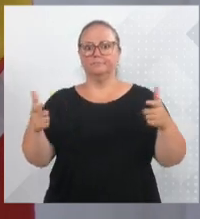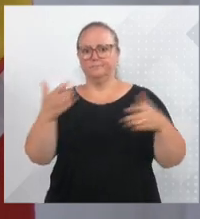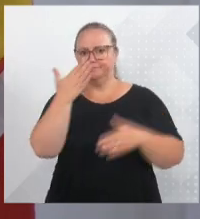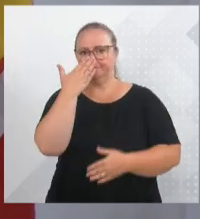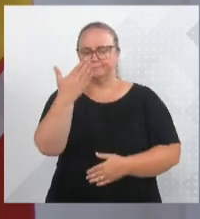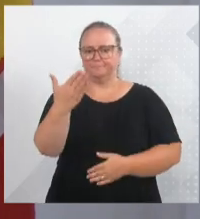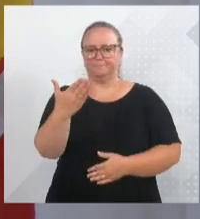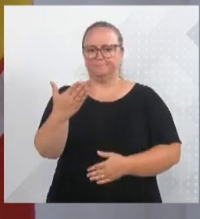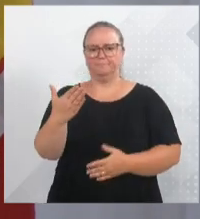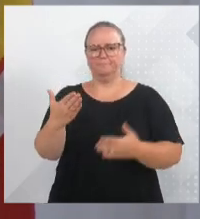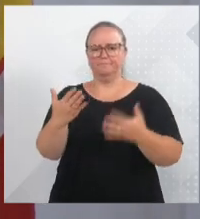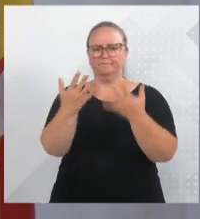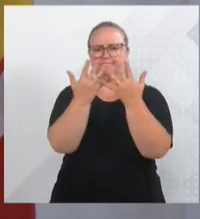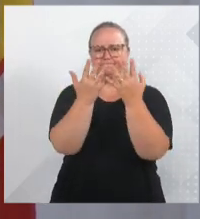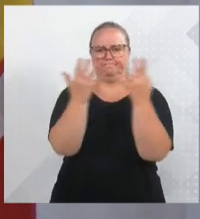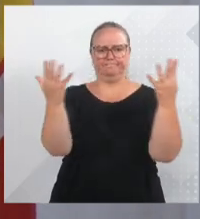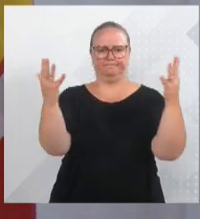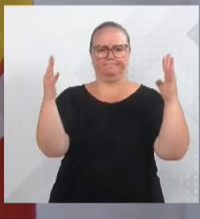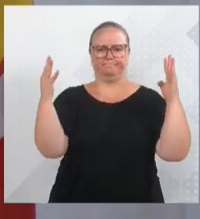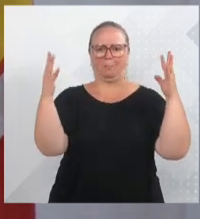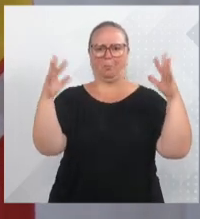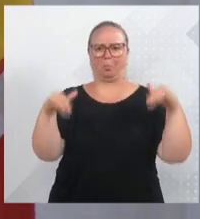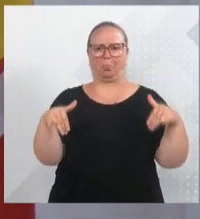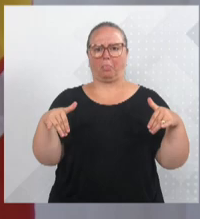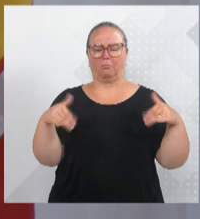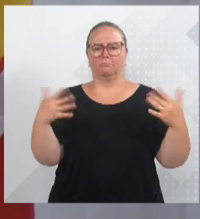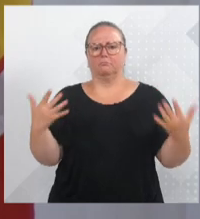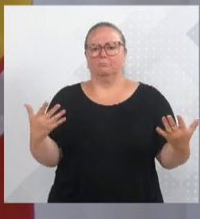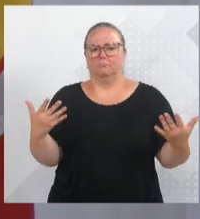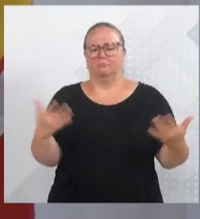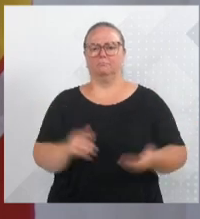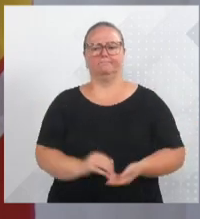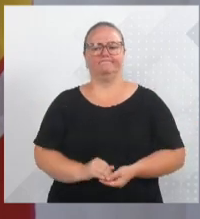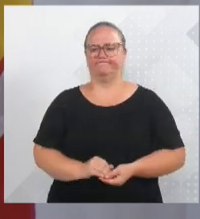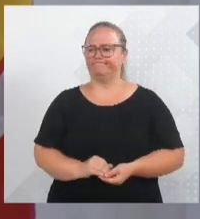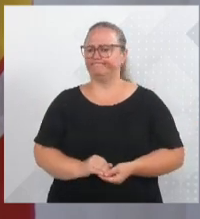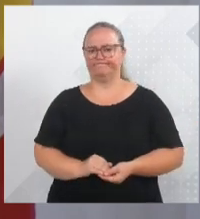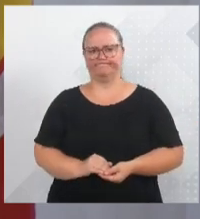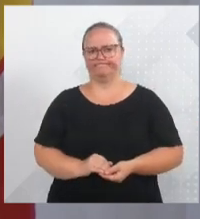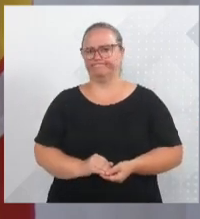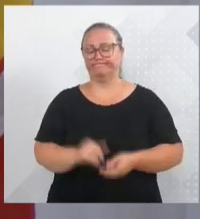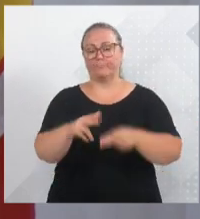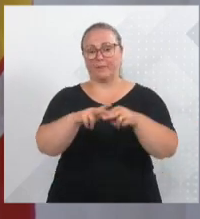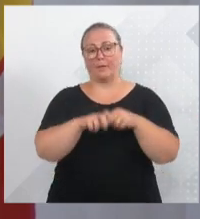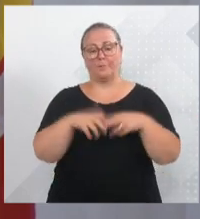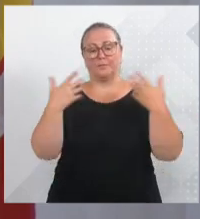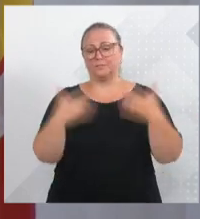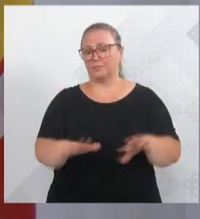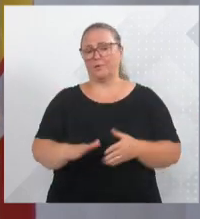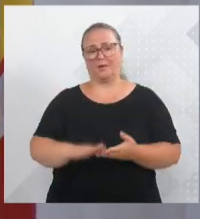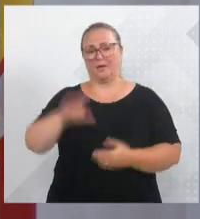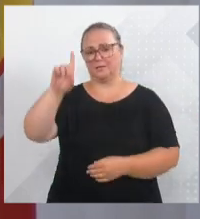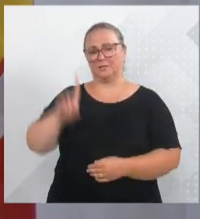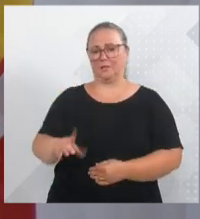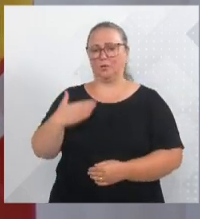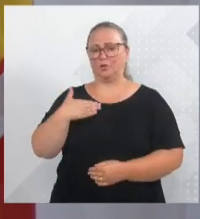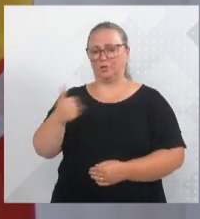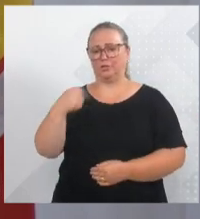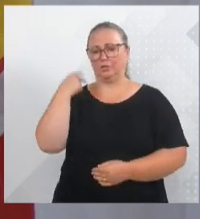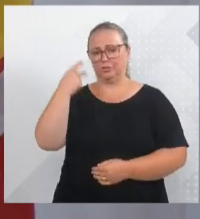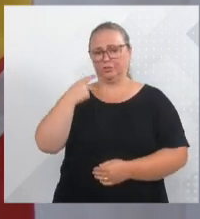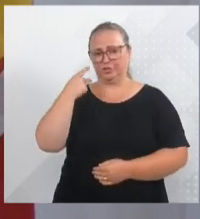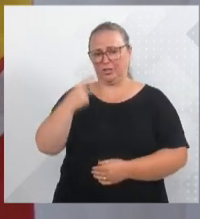cerca está aberta aqui, está aberta lá, o portão no fundo não funciona. Então, é por isso que eles não querem que o diretor chama os